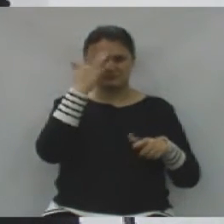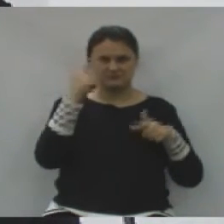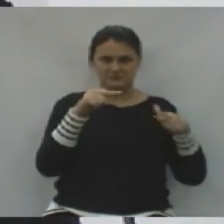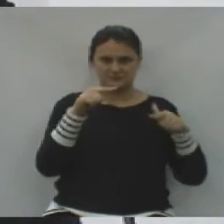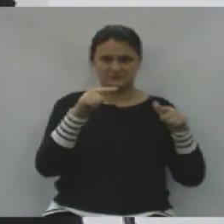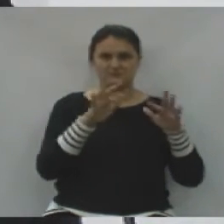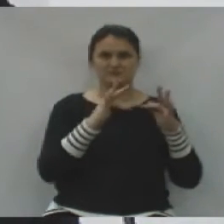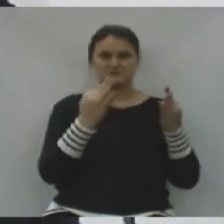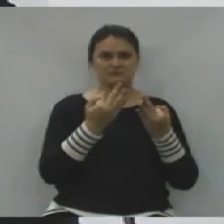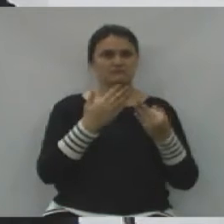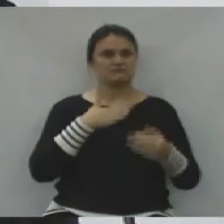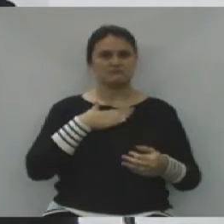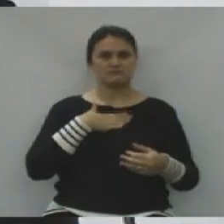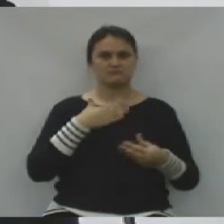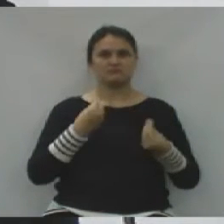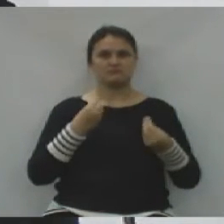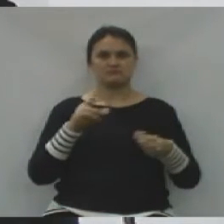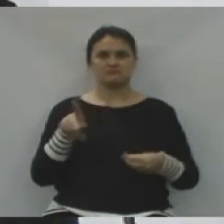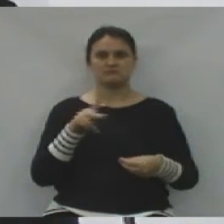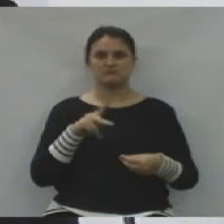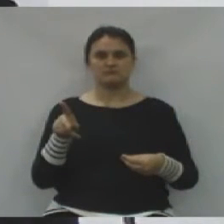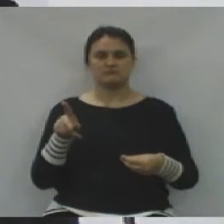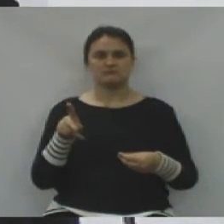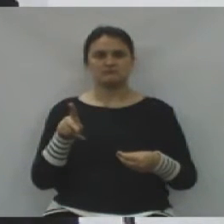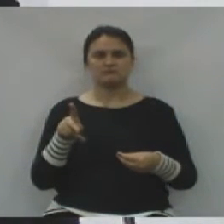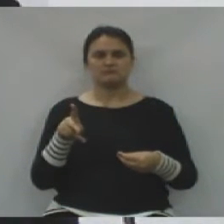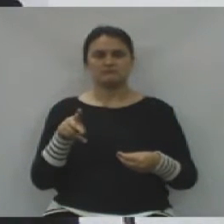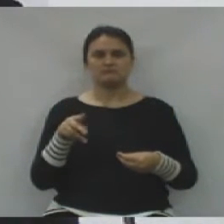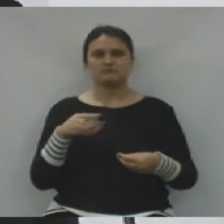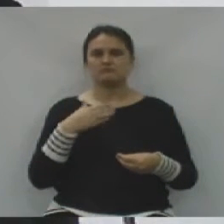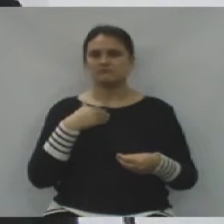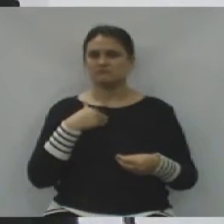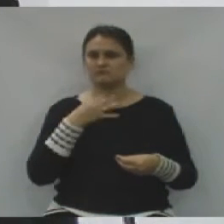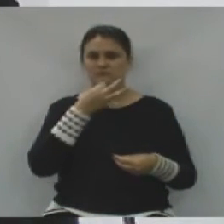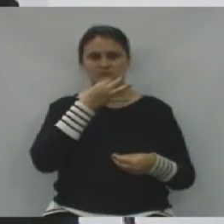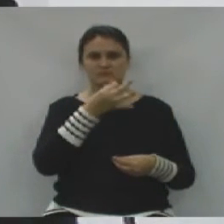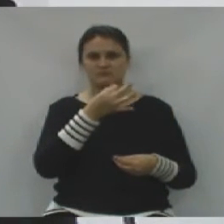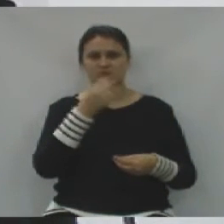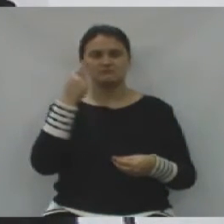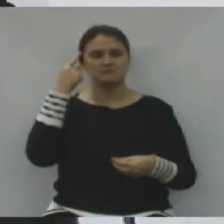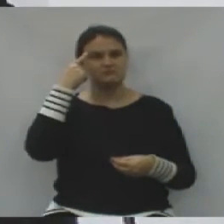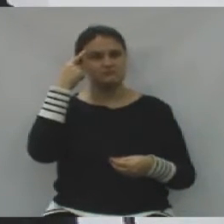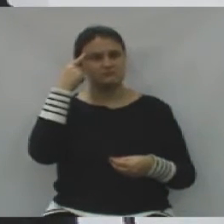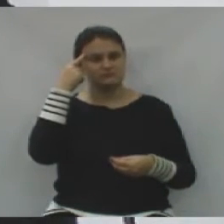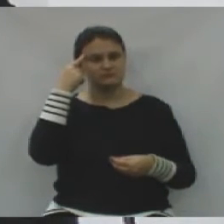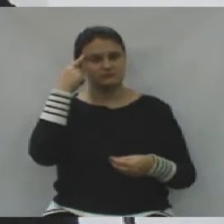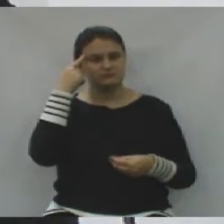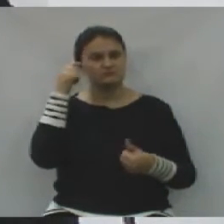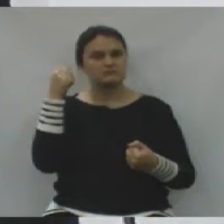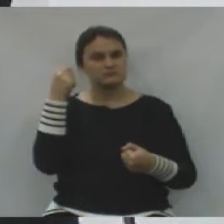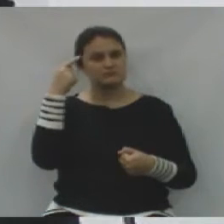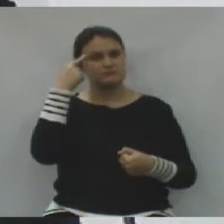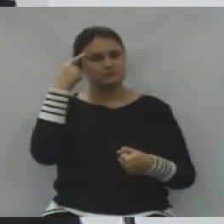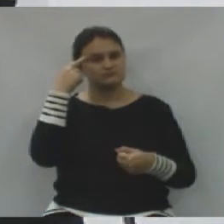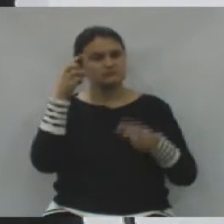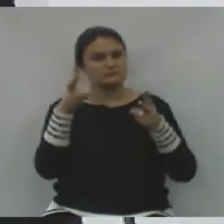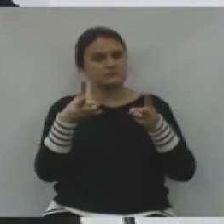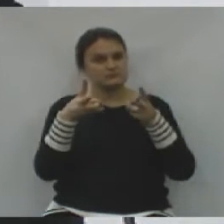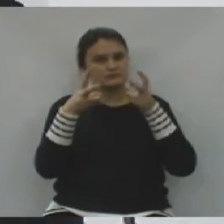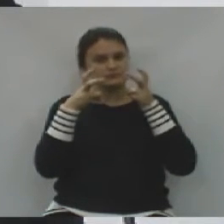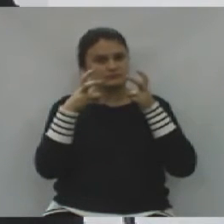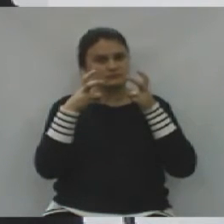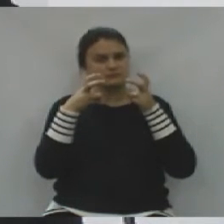as famílias, e eu como educador também, comungo da ideia de que devemos pensar, repensar e analisar